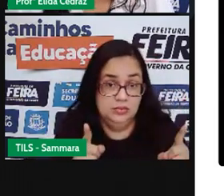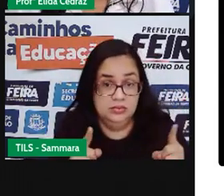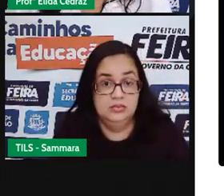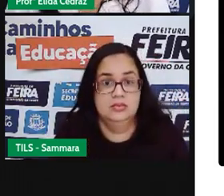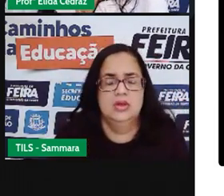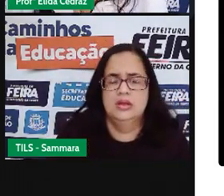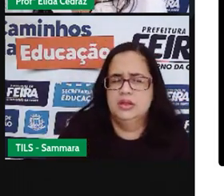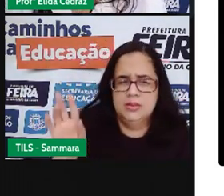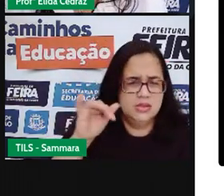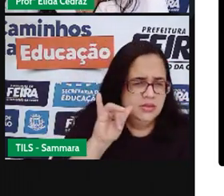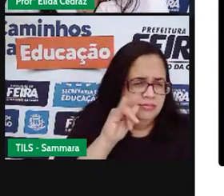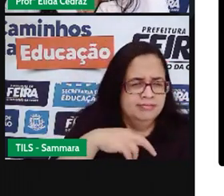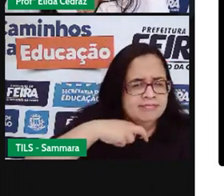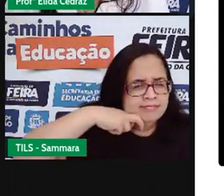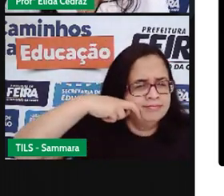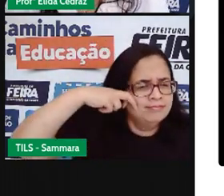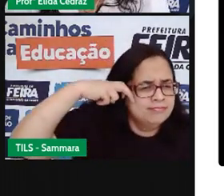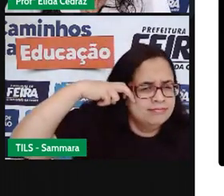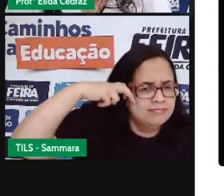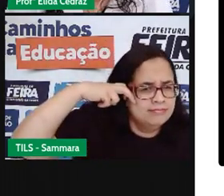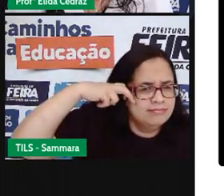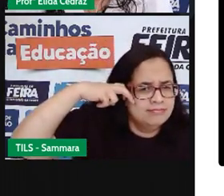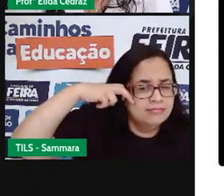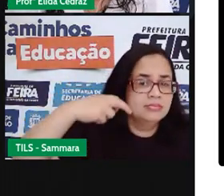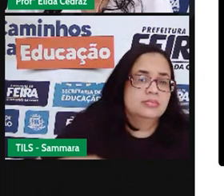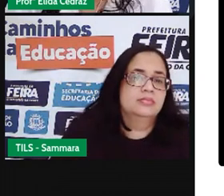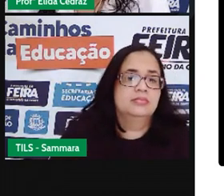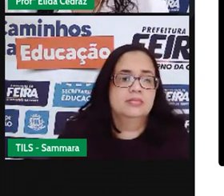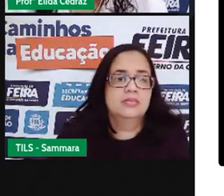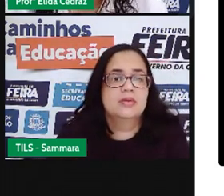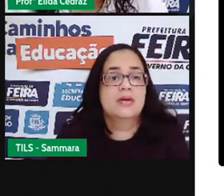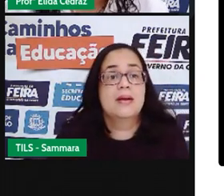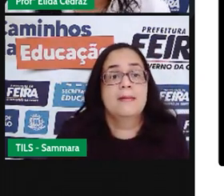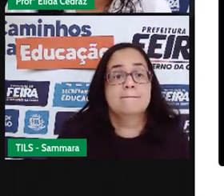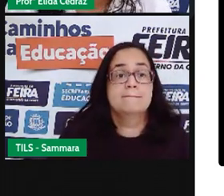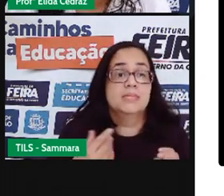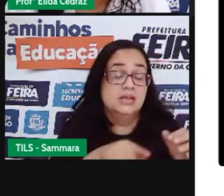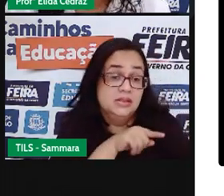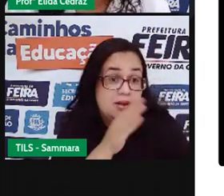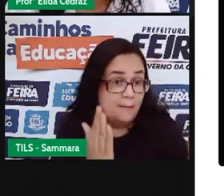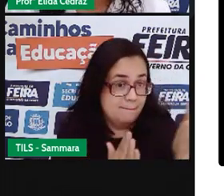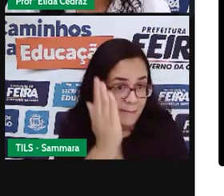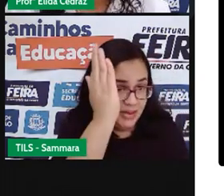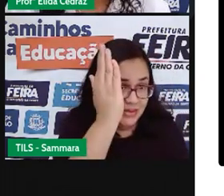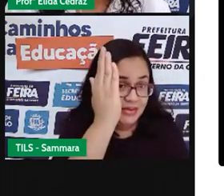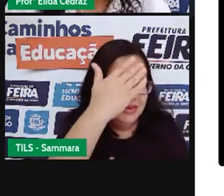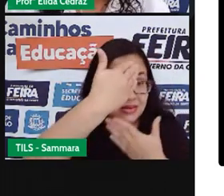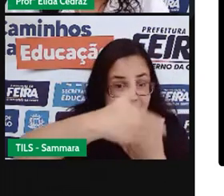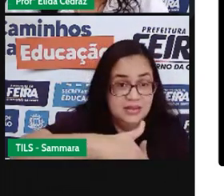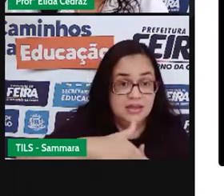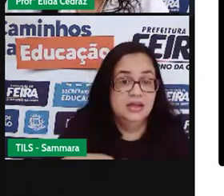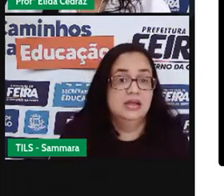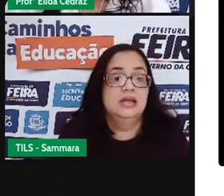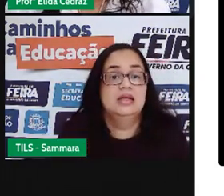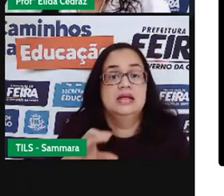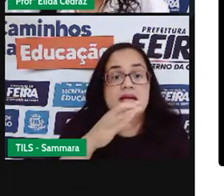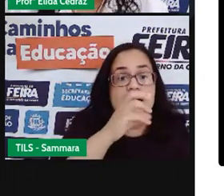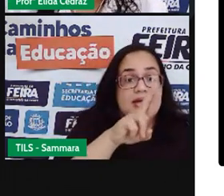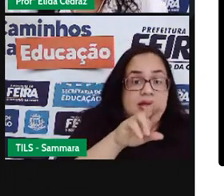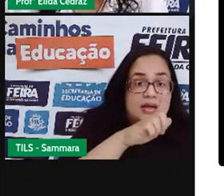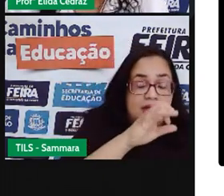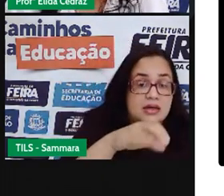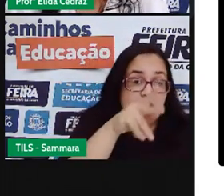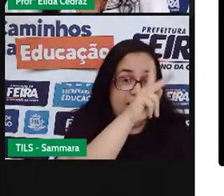Não passe vexame, passe no exame. Clarice,